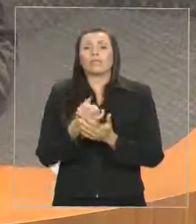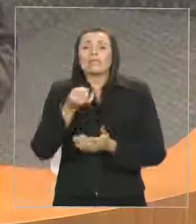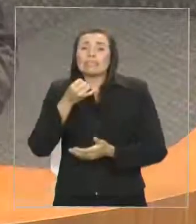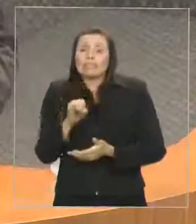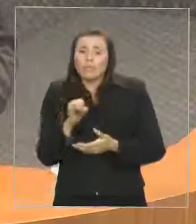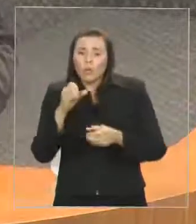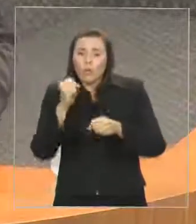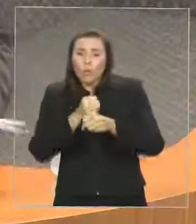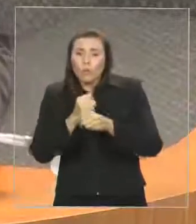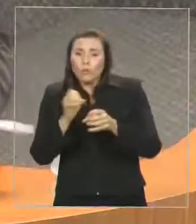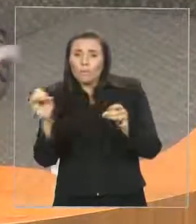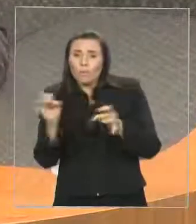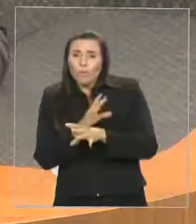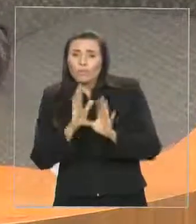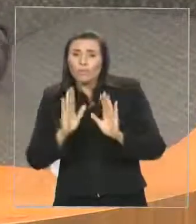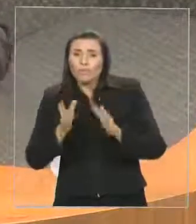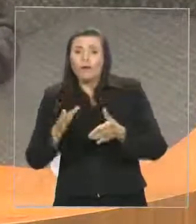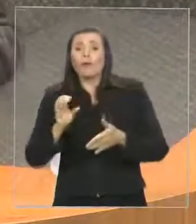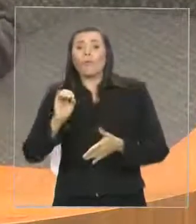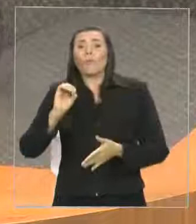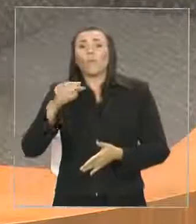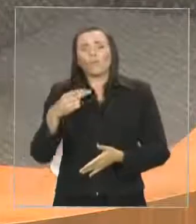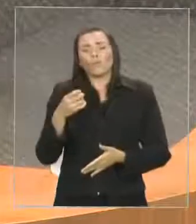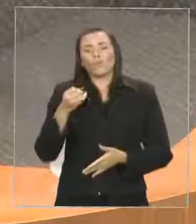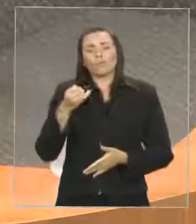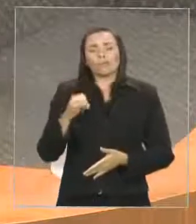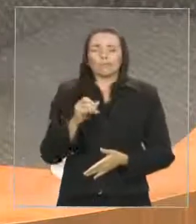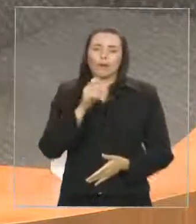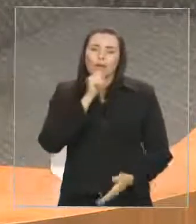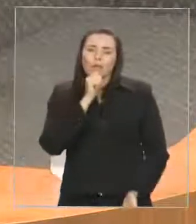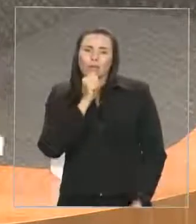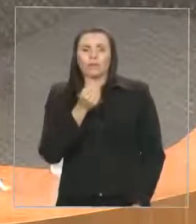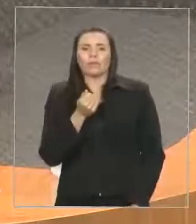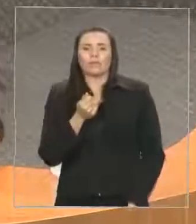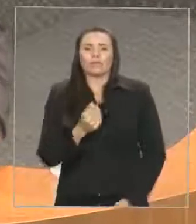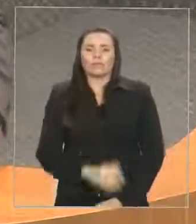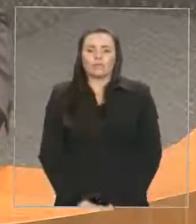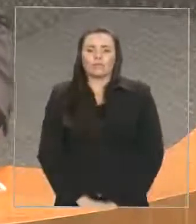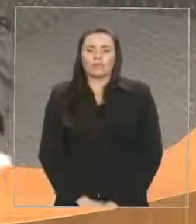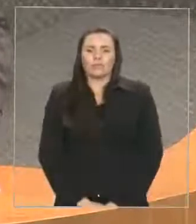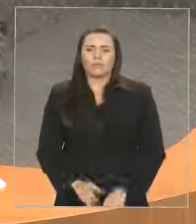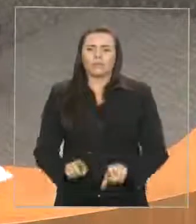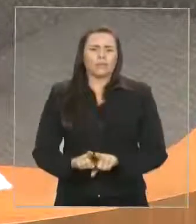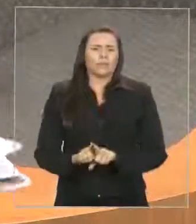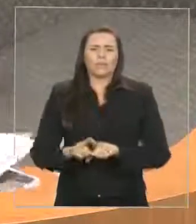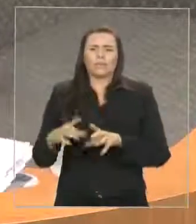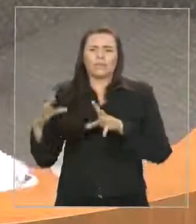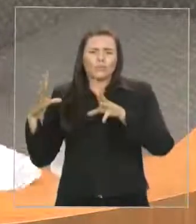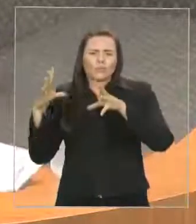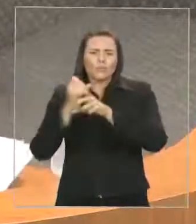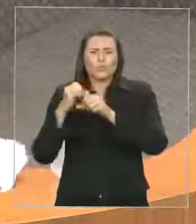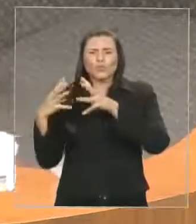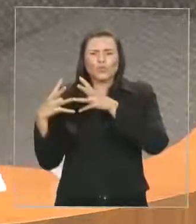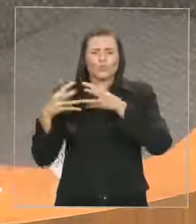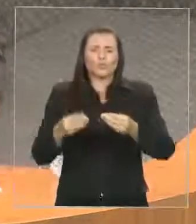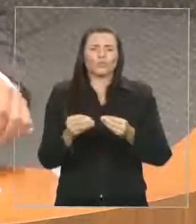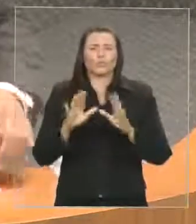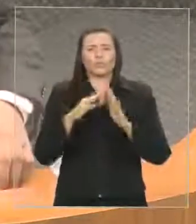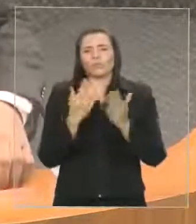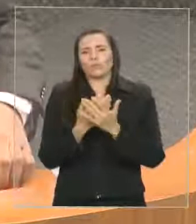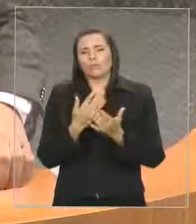bem como as escolas que foram reformadas estão sendo reformadas até aqui. Senhoras e senhores, publicação